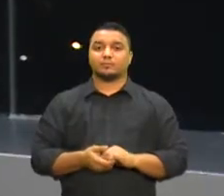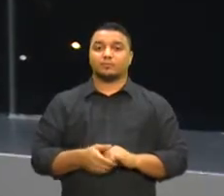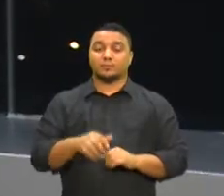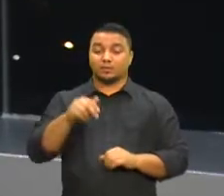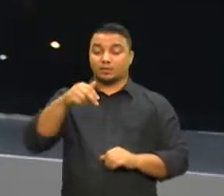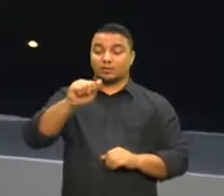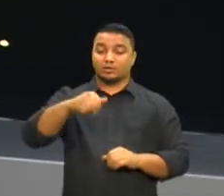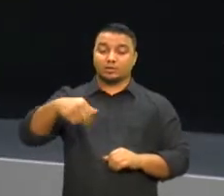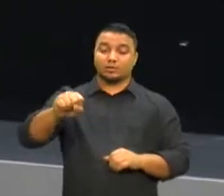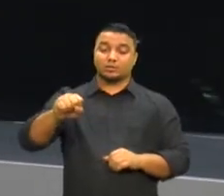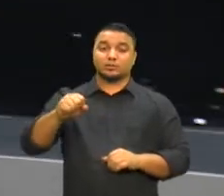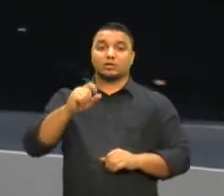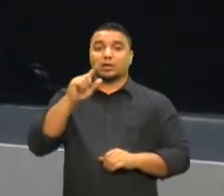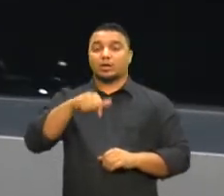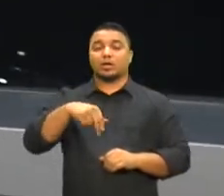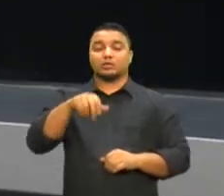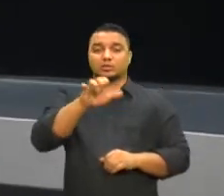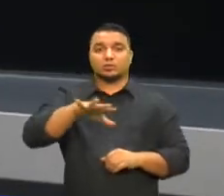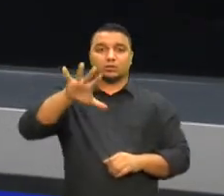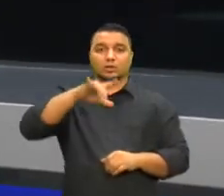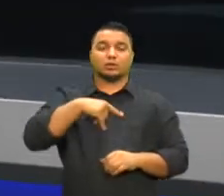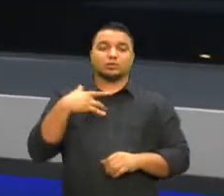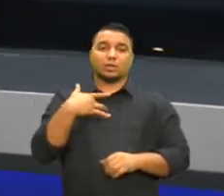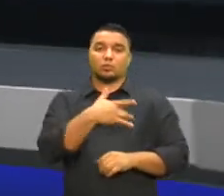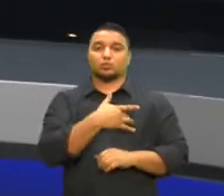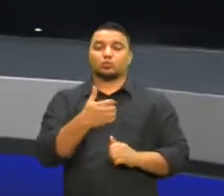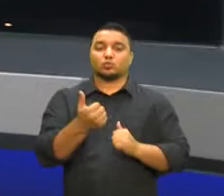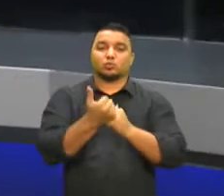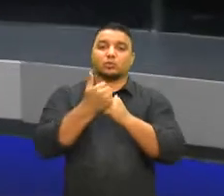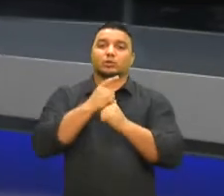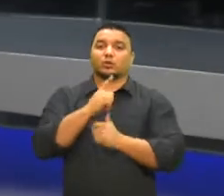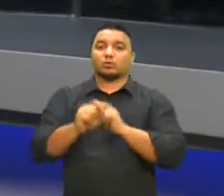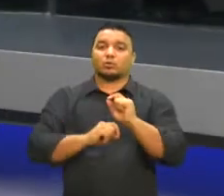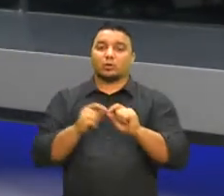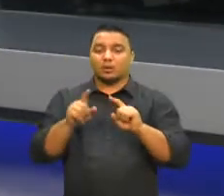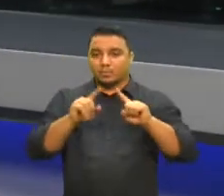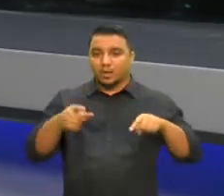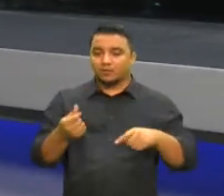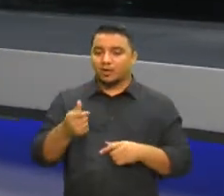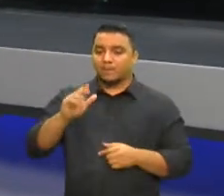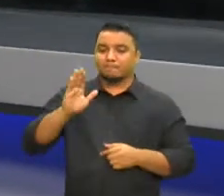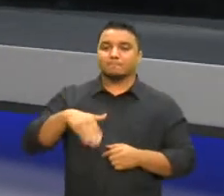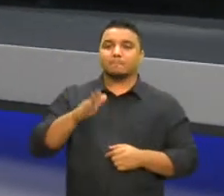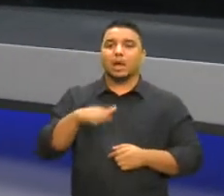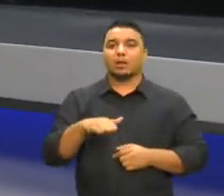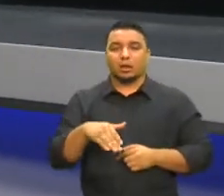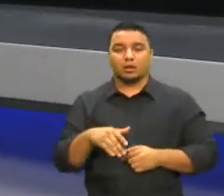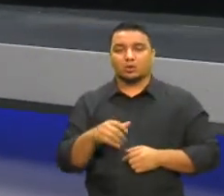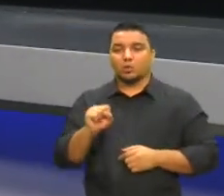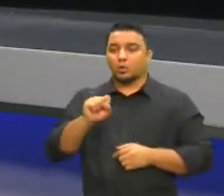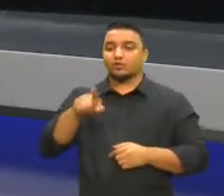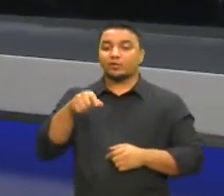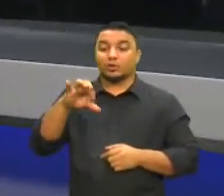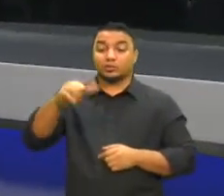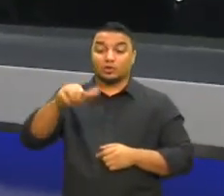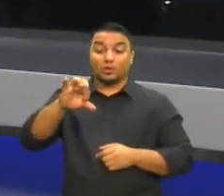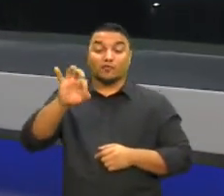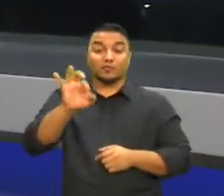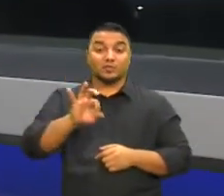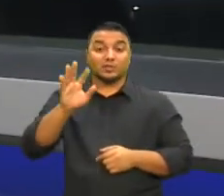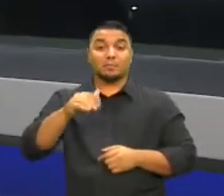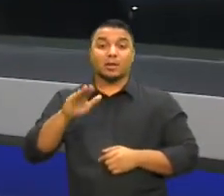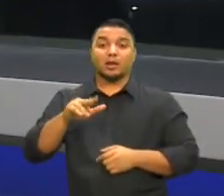a Agência Nacional de Saúde Suplementar, anunciou que planos individuais devem ficar 8,19%